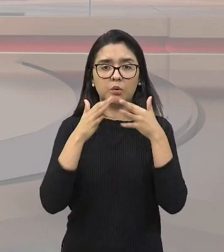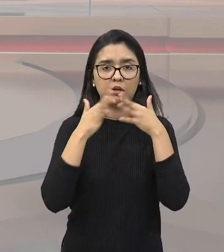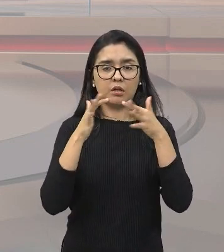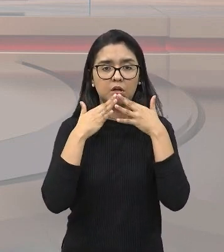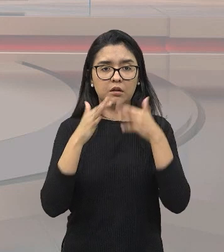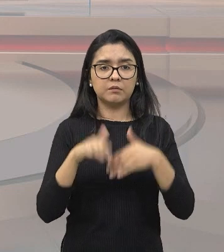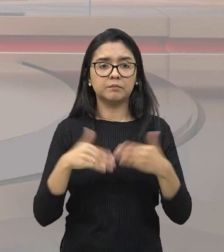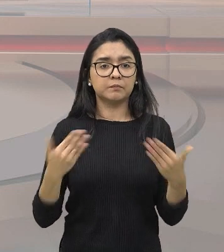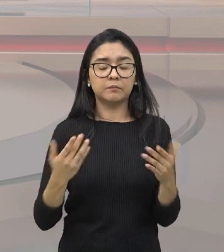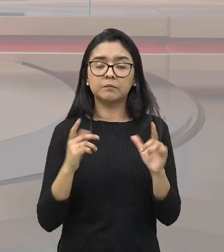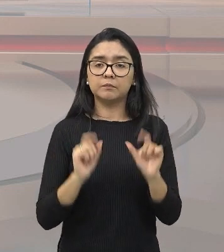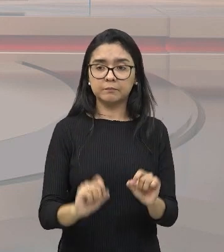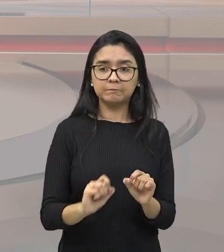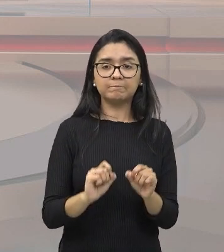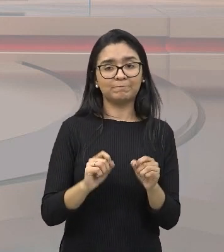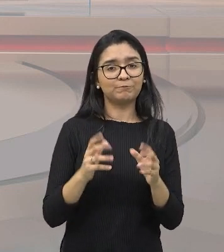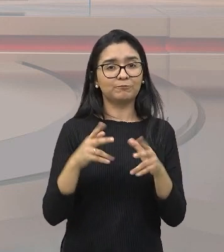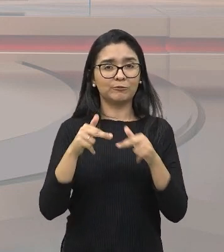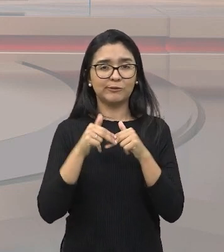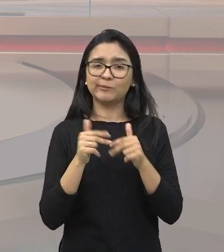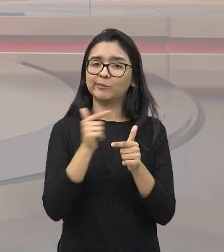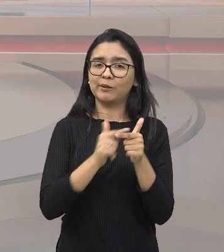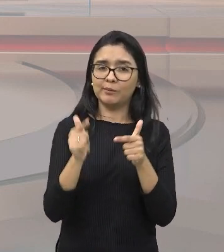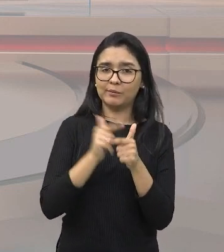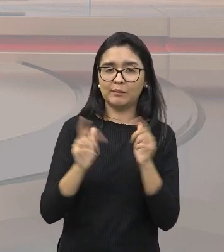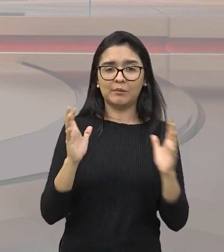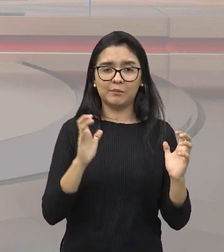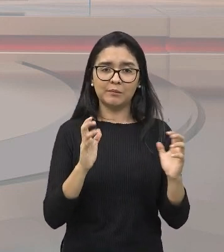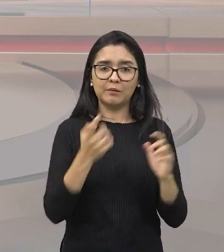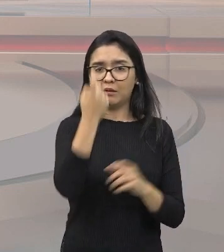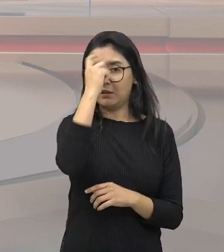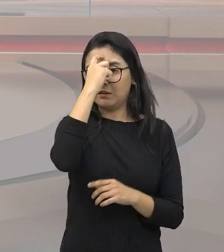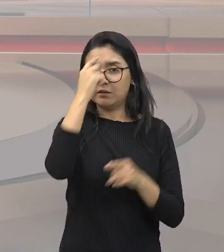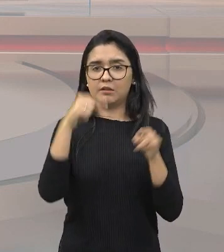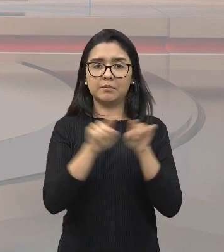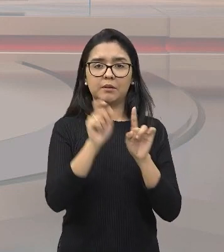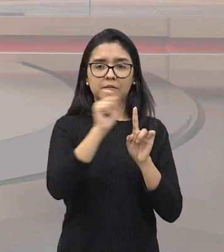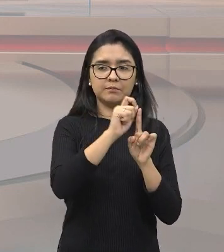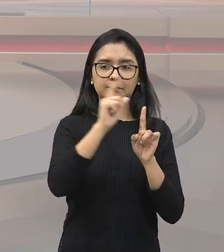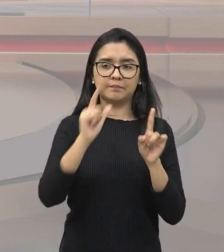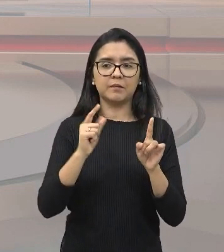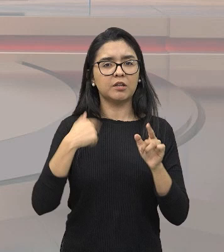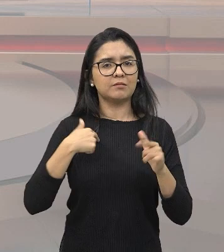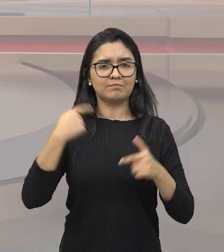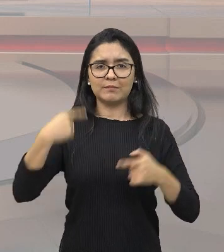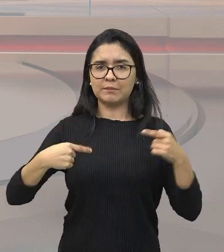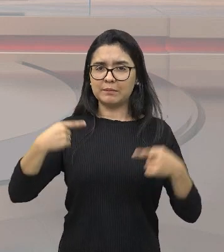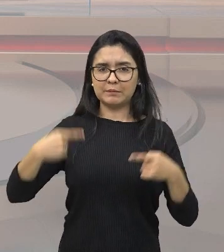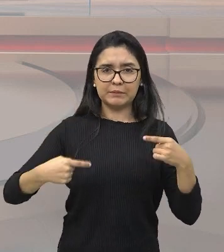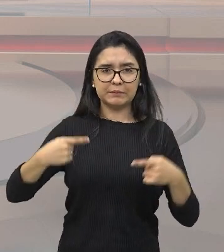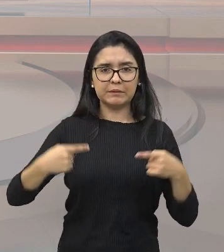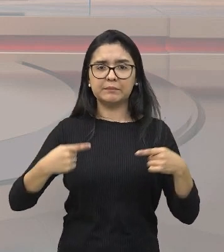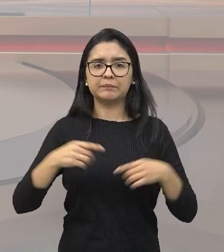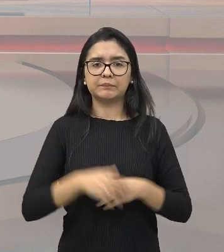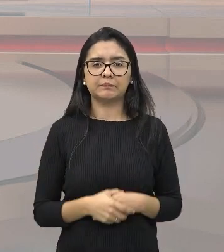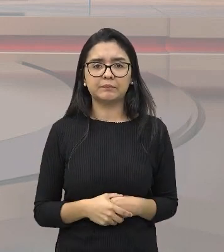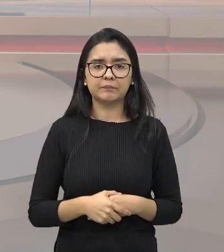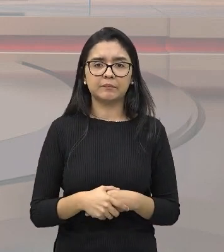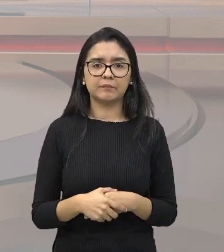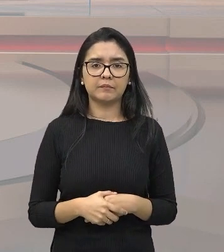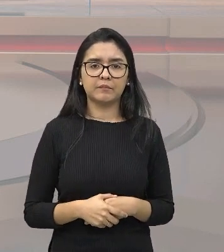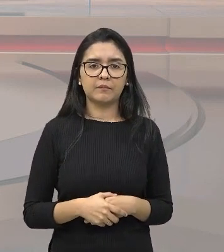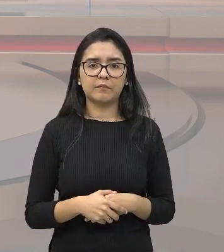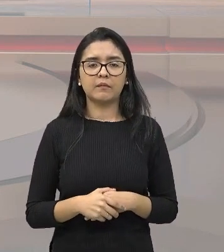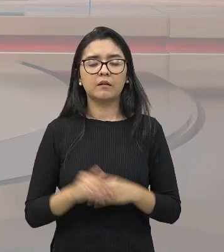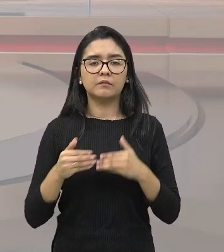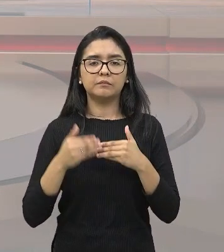com que se acerrasse ainda mais os problemas entre Índia e Paquistão disputando a região da Cachimira. Na sequência,